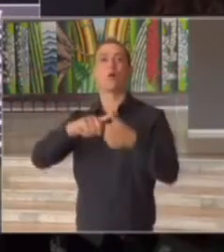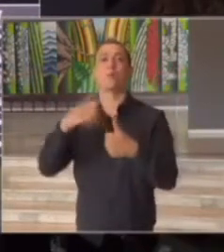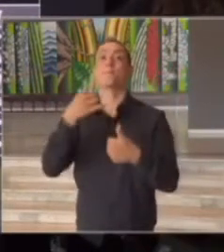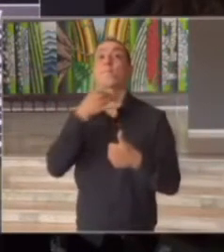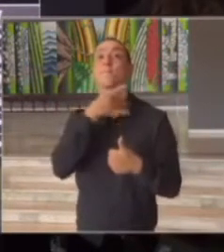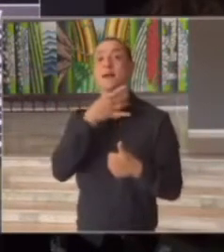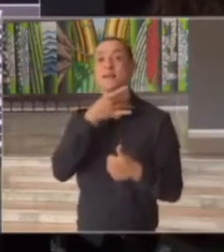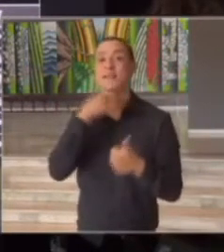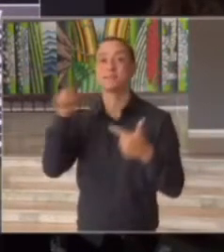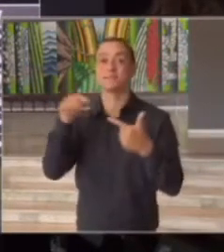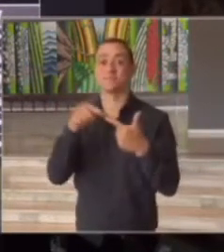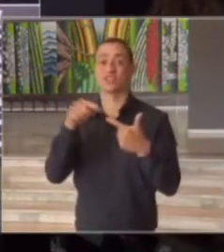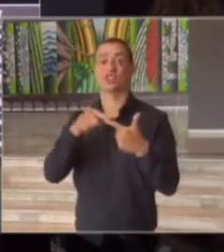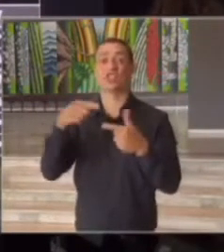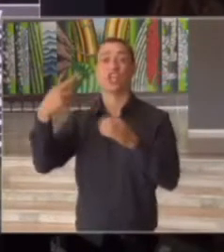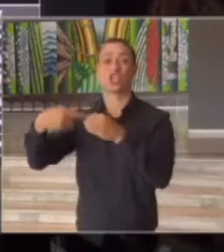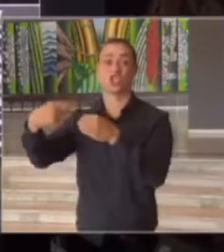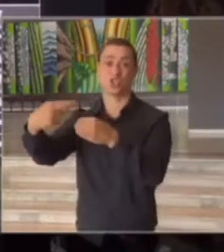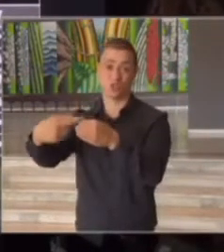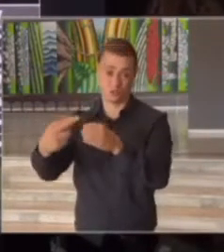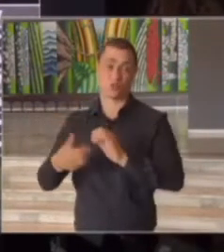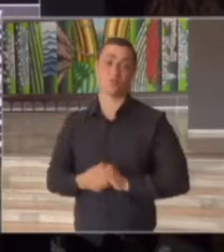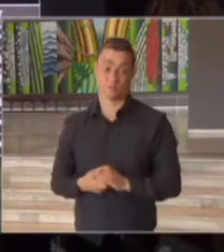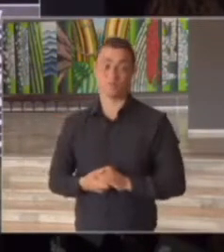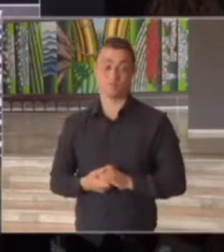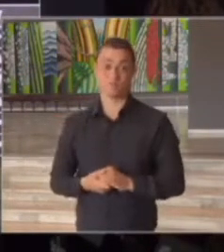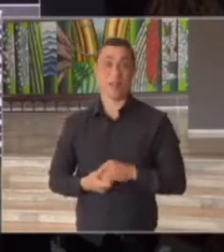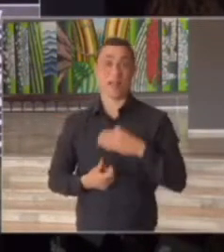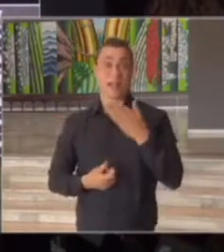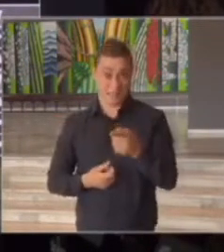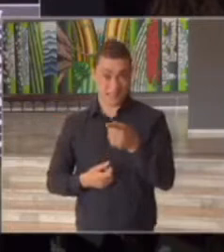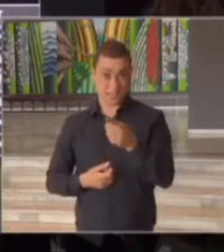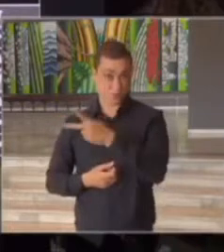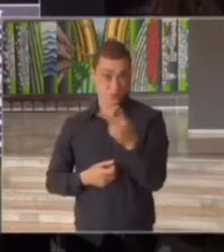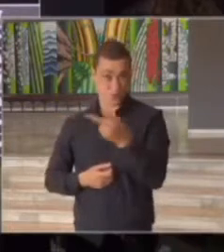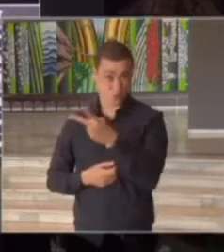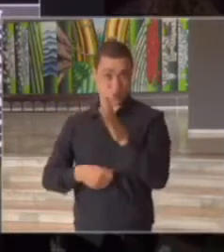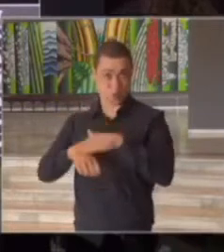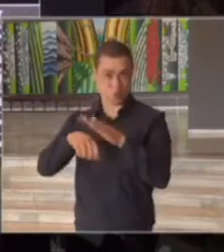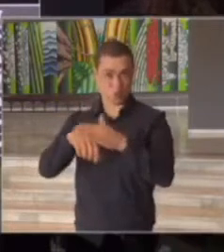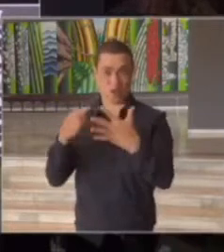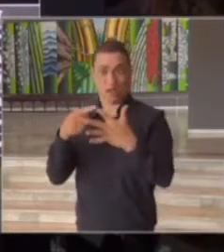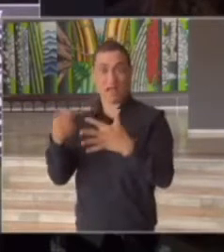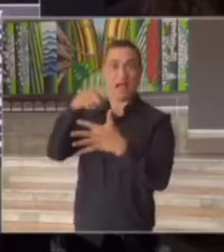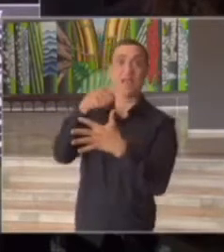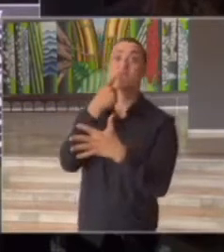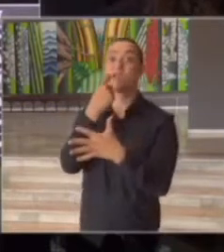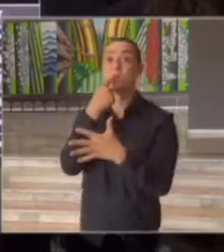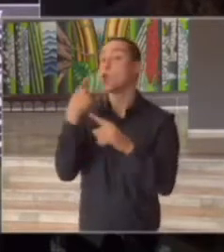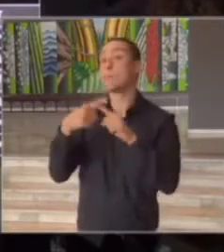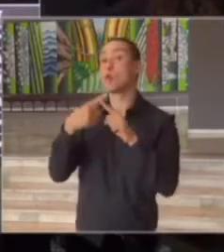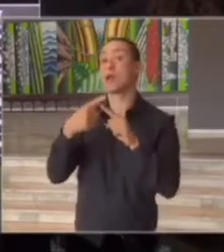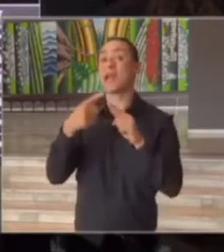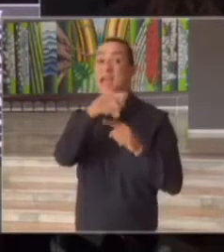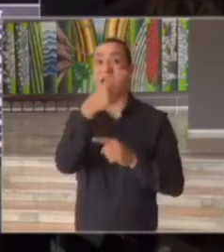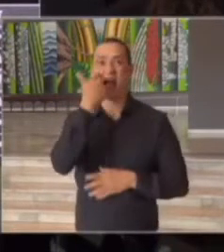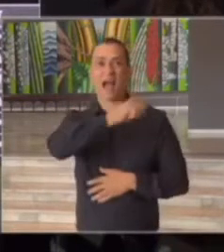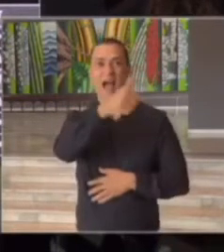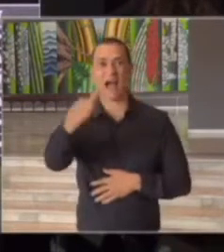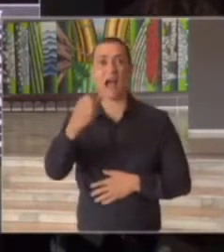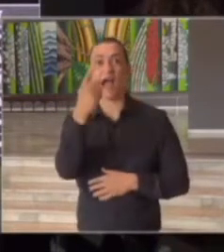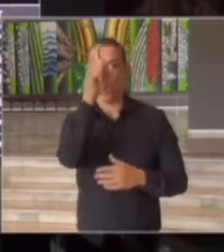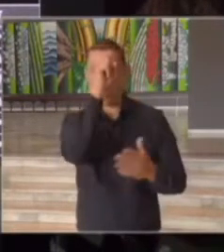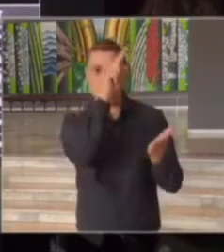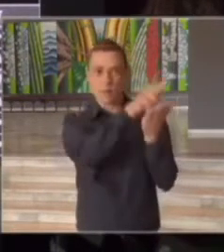vermelha são sobre a variação de internações então o crescimento de 51% nas internações na